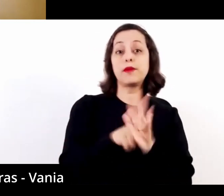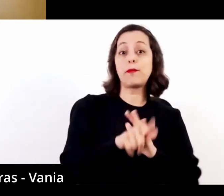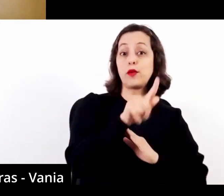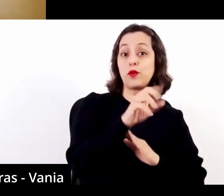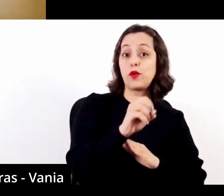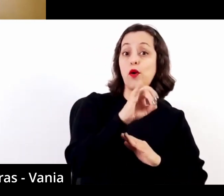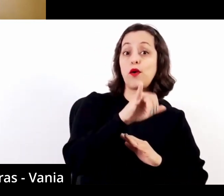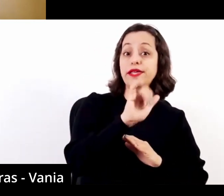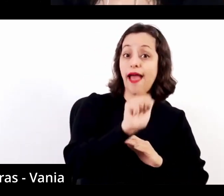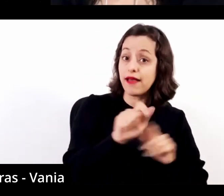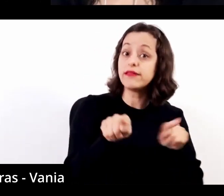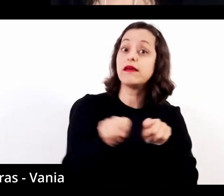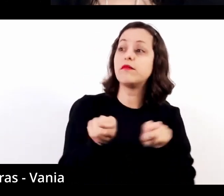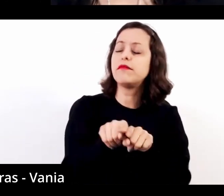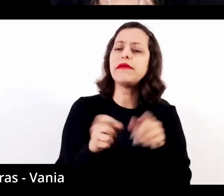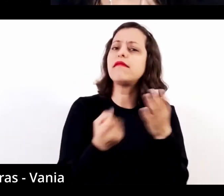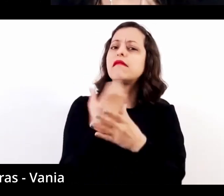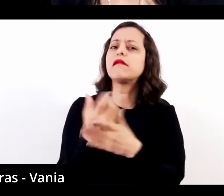de Goia, por exemplo.